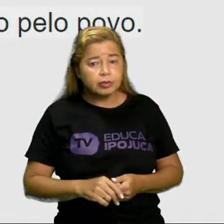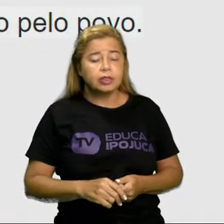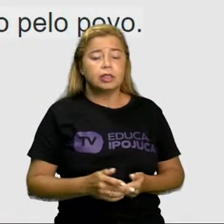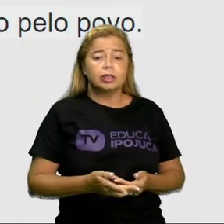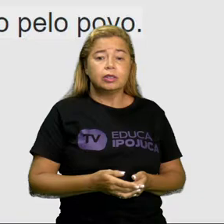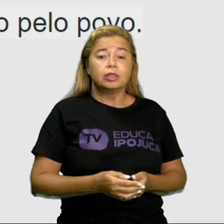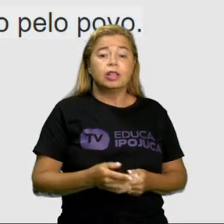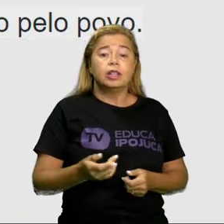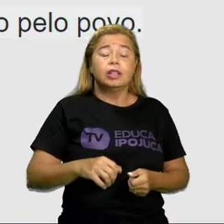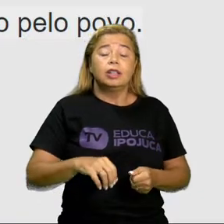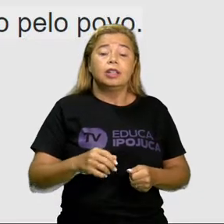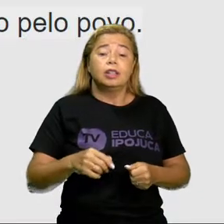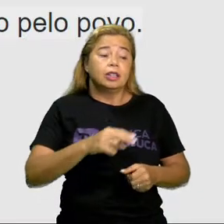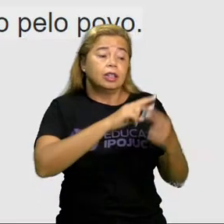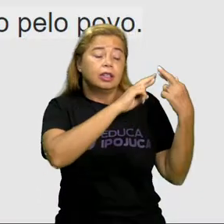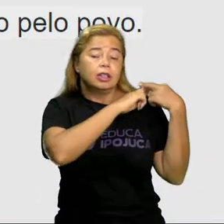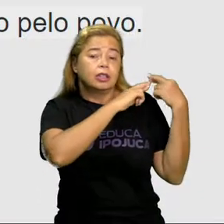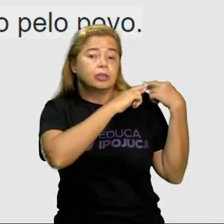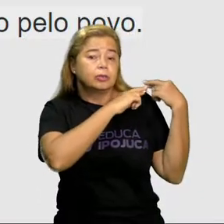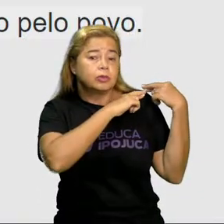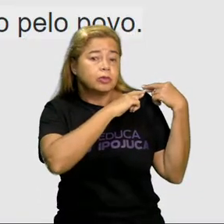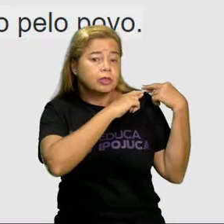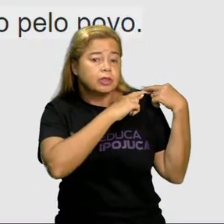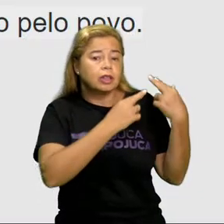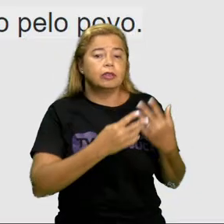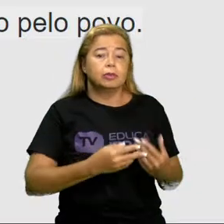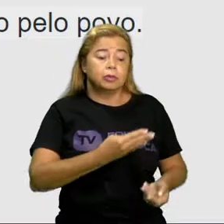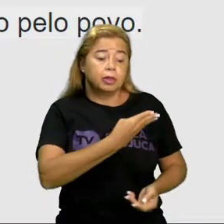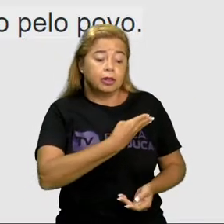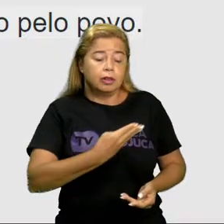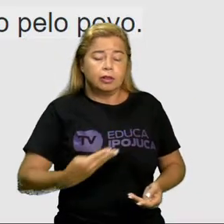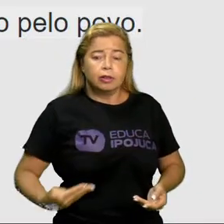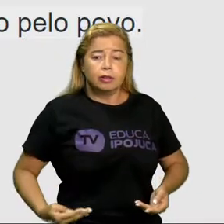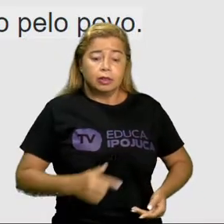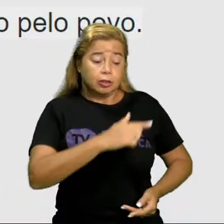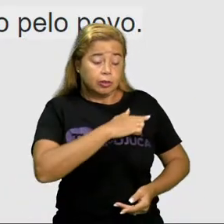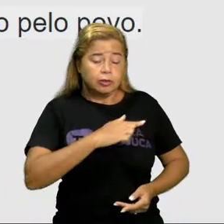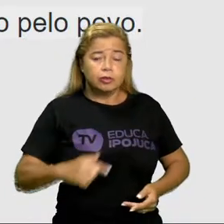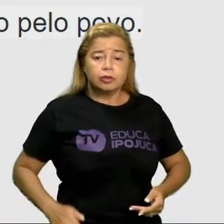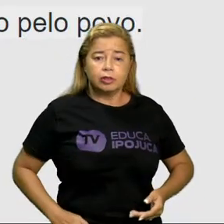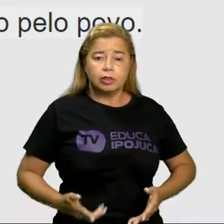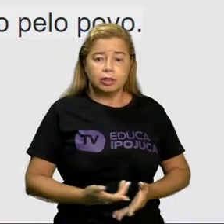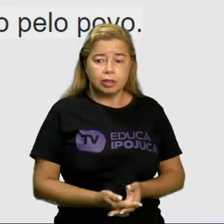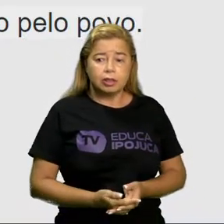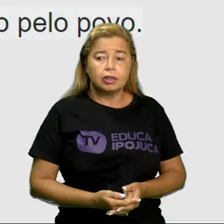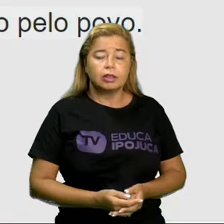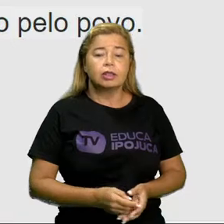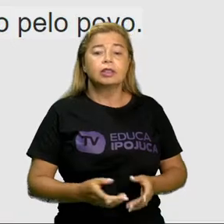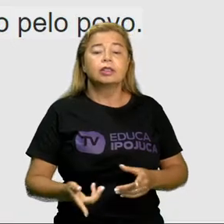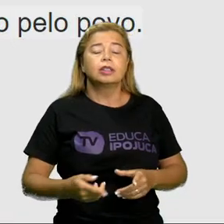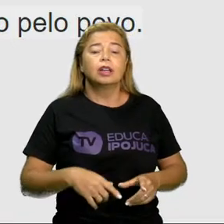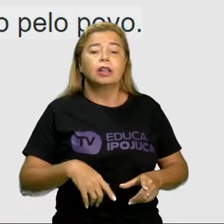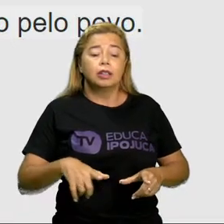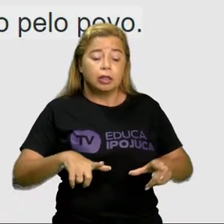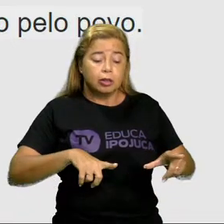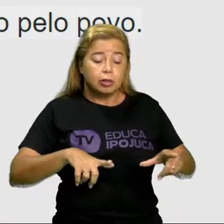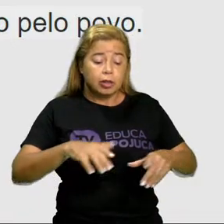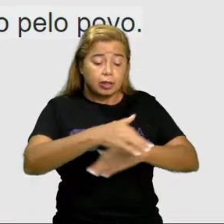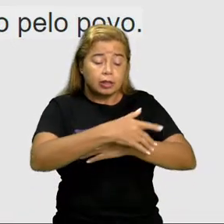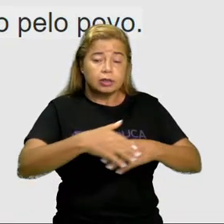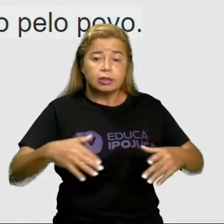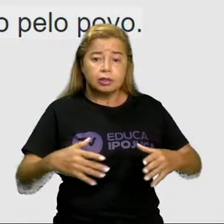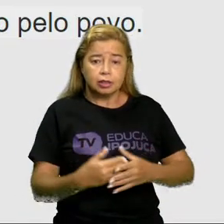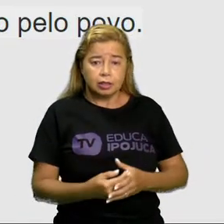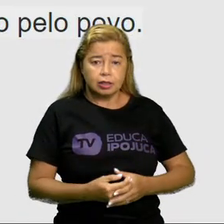gestão do município do Brasil. E, portanto, esses cargos representam um executivo na esfera